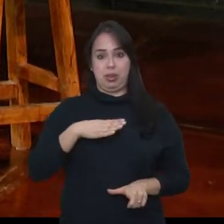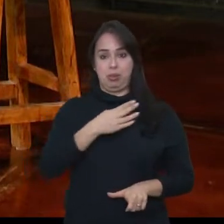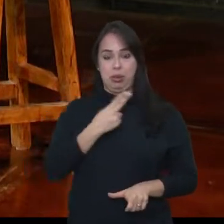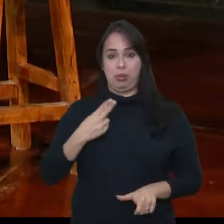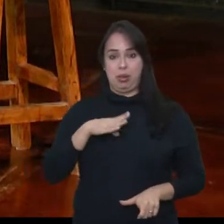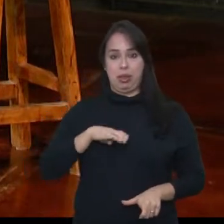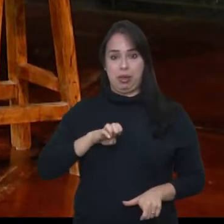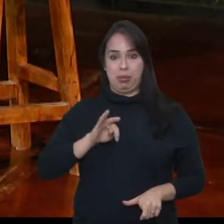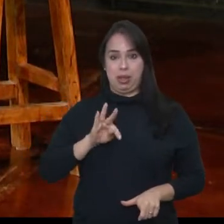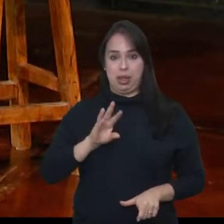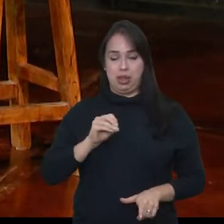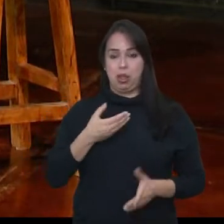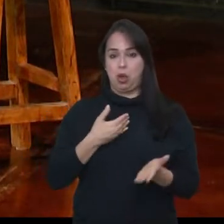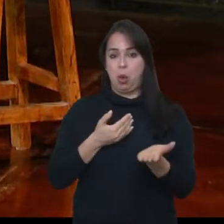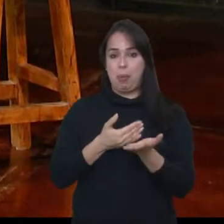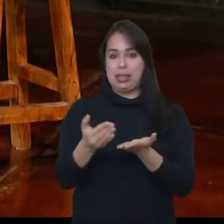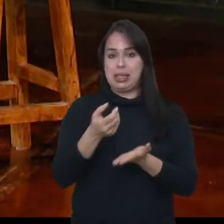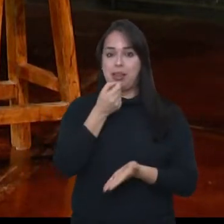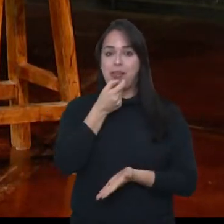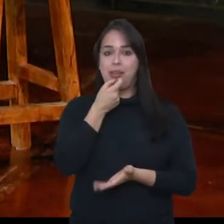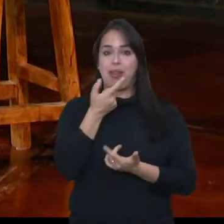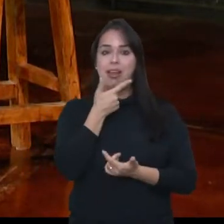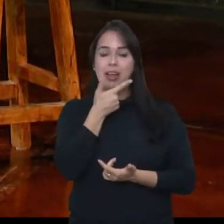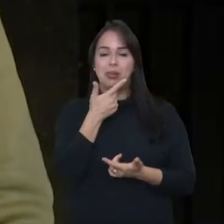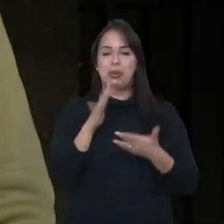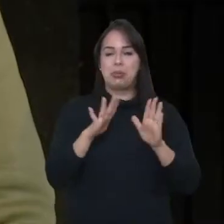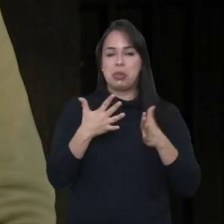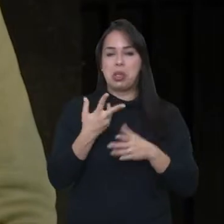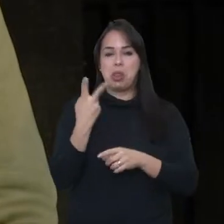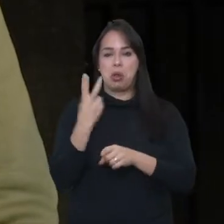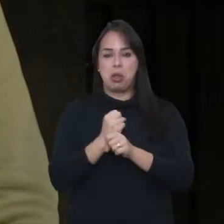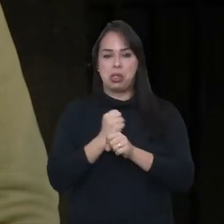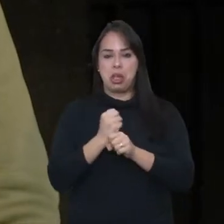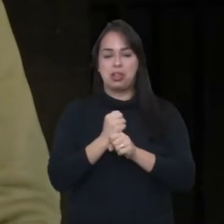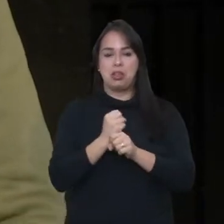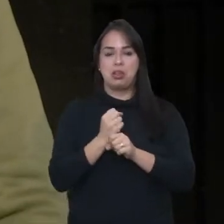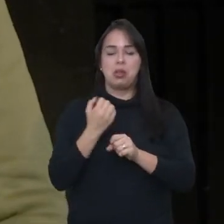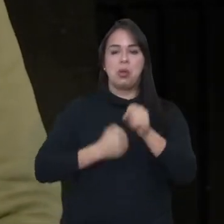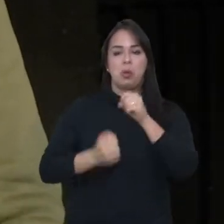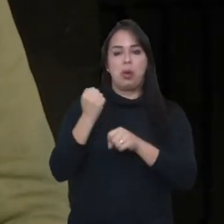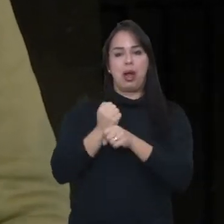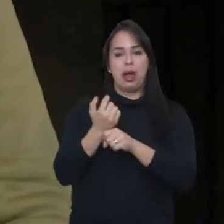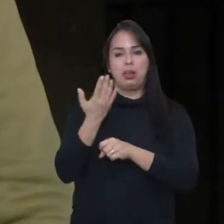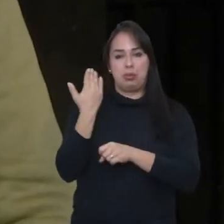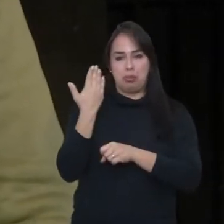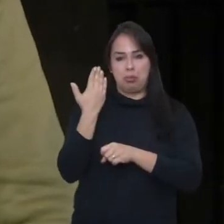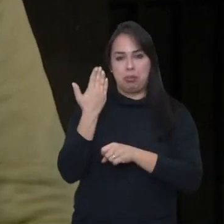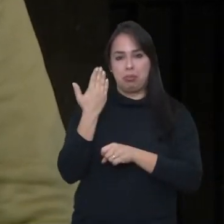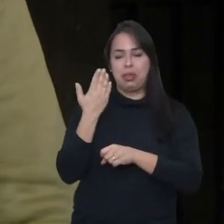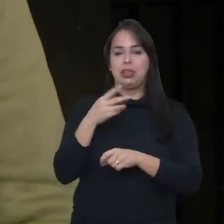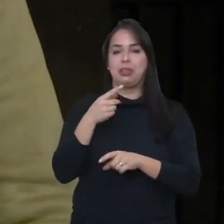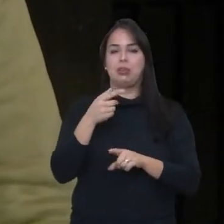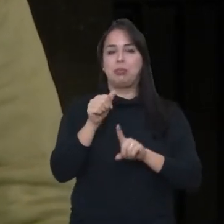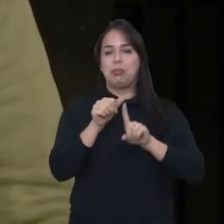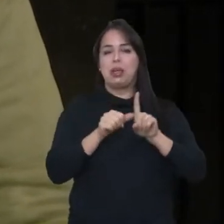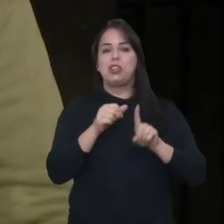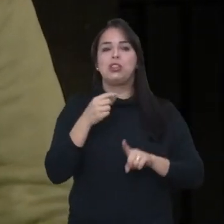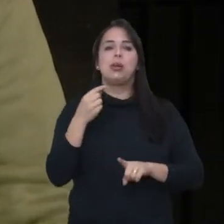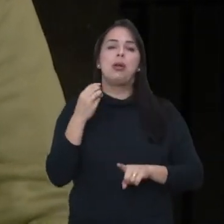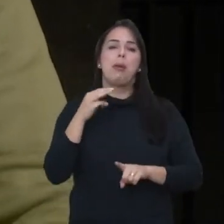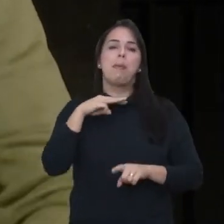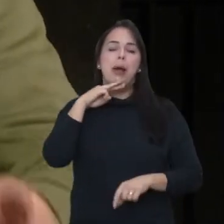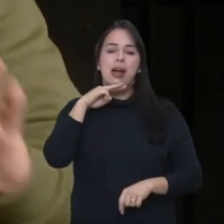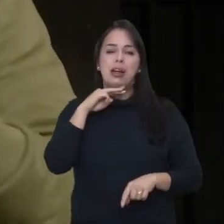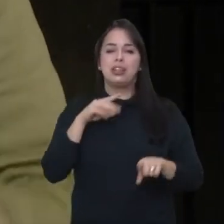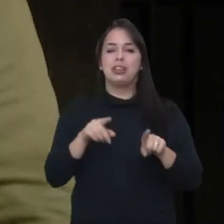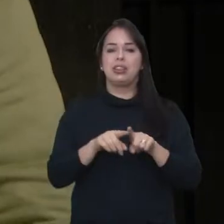comecei no stand-up faz dois anos. Comecei em março de 2020. Comecei numa data ruim, né? Porque eu comecei dia 12 de março de